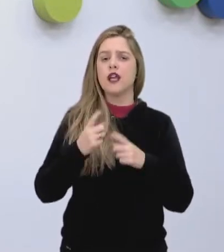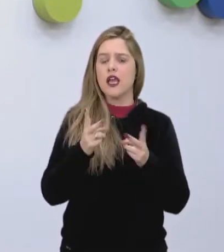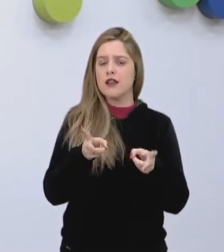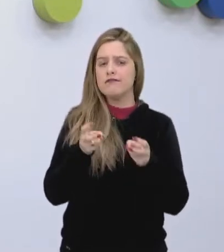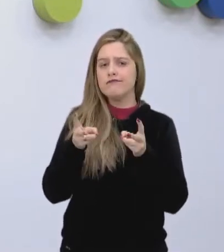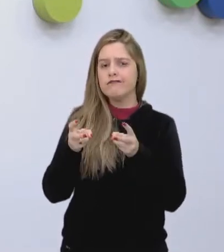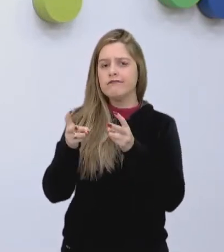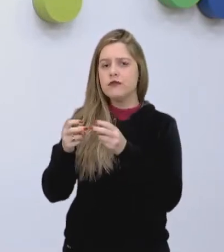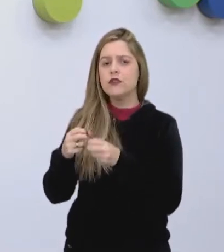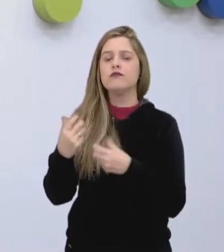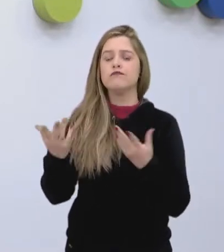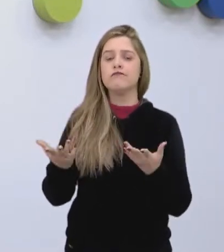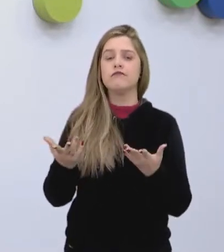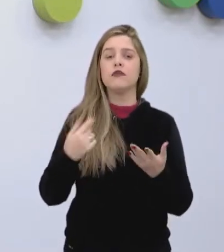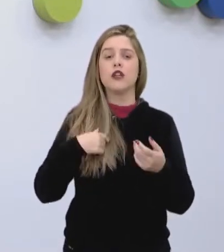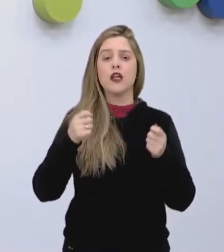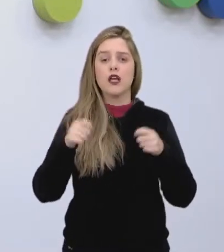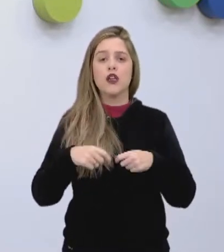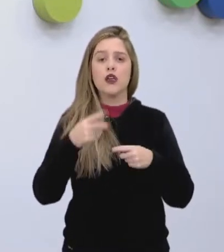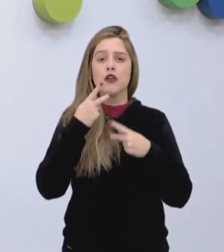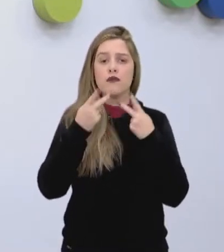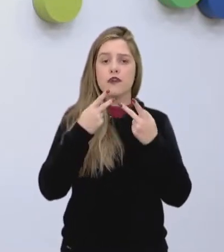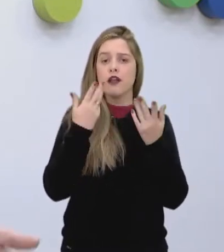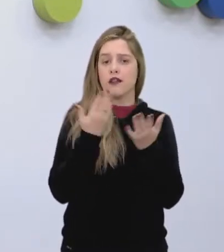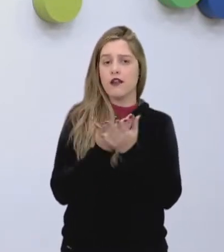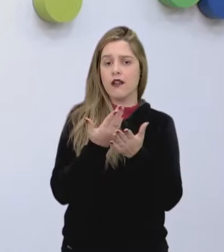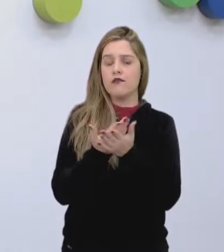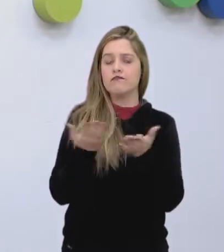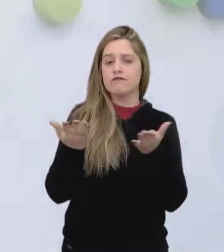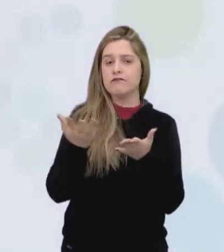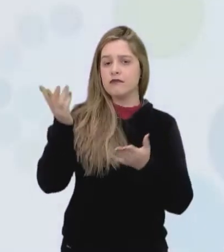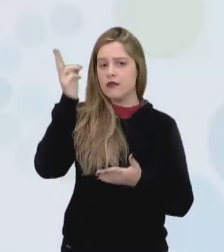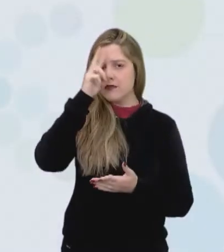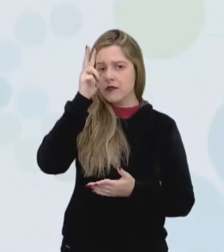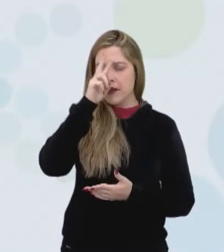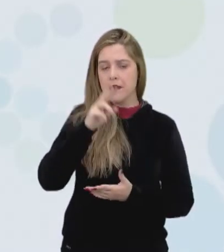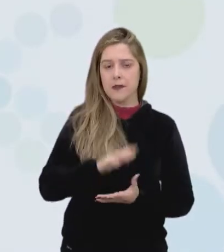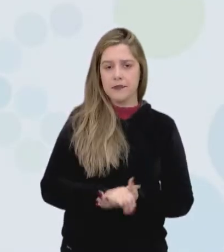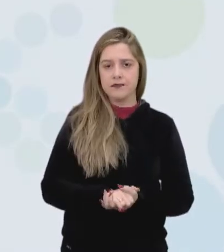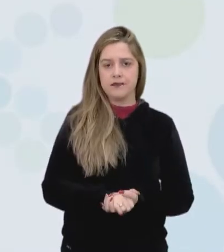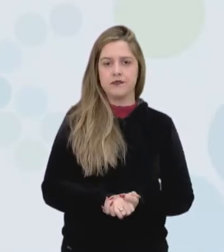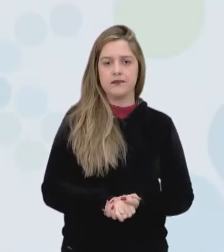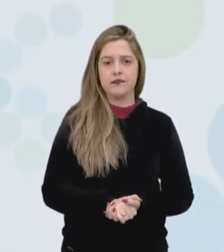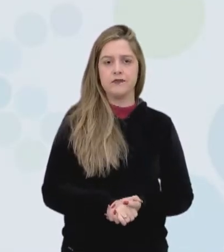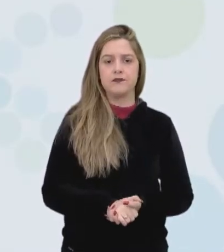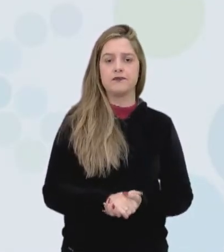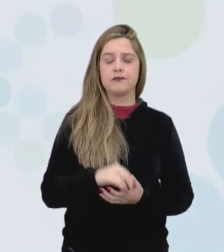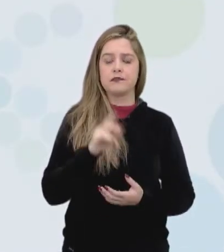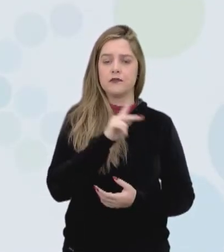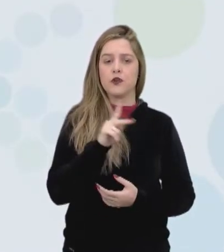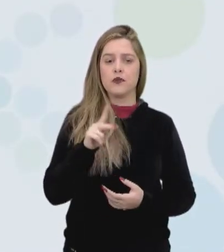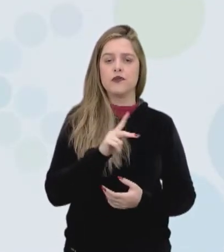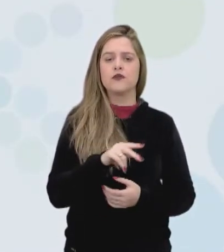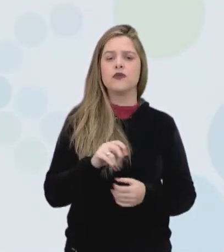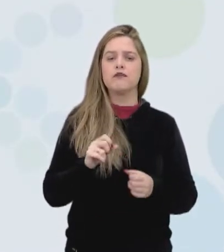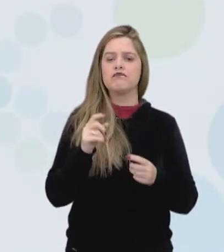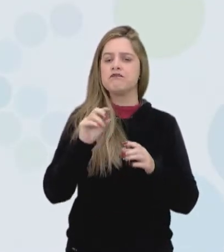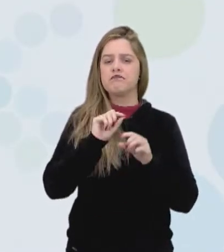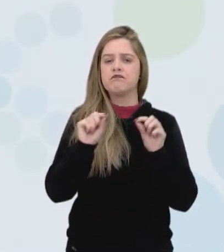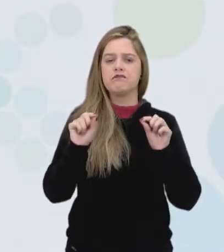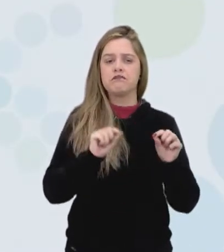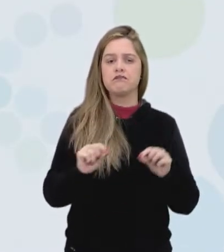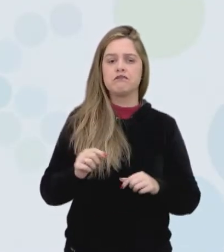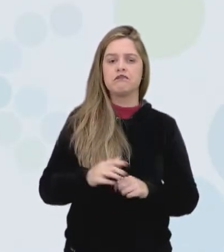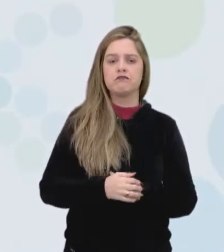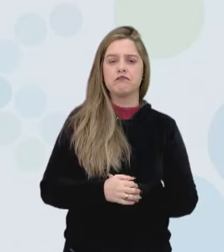trabalho humano? É por isso que a nossa aula de hoje, vamos lembrar. Volta pro LED, volta pro LED. Professora, o que tá escrito aqui, ó? Pós-capitalismo.